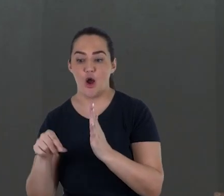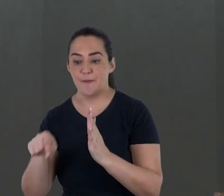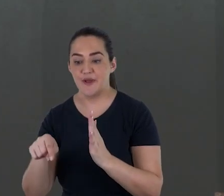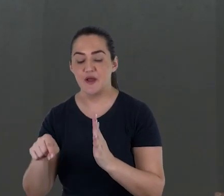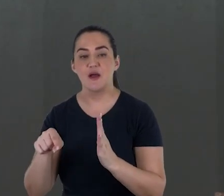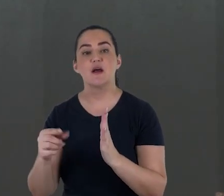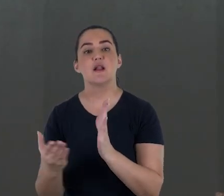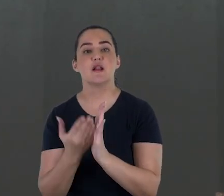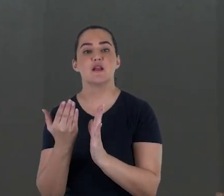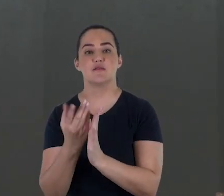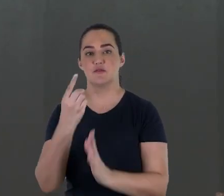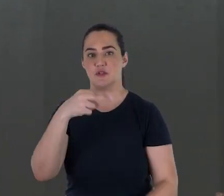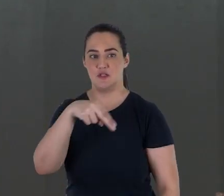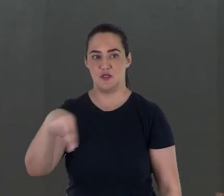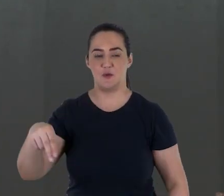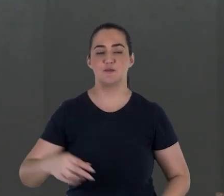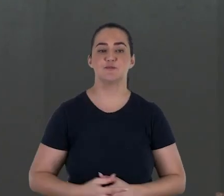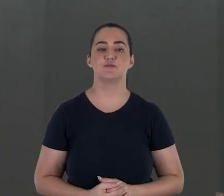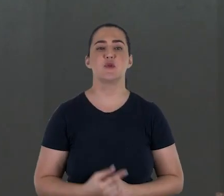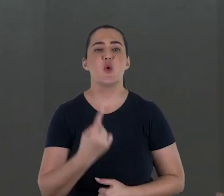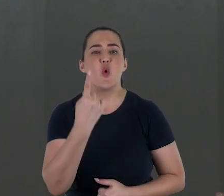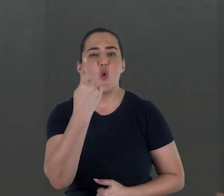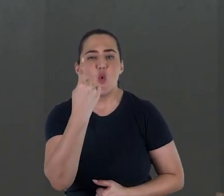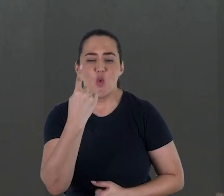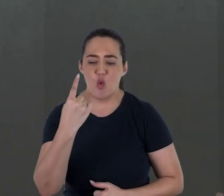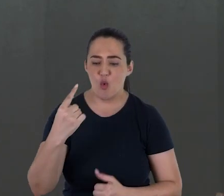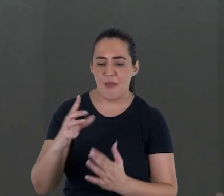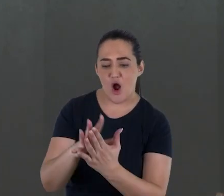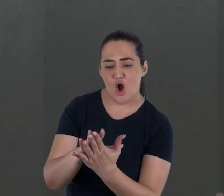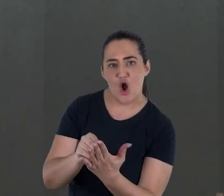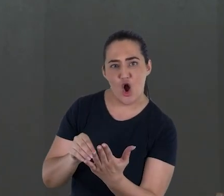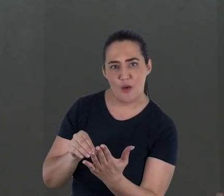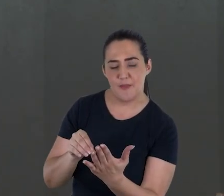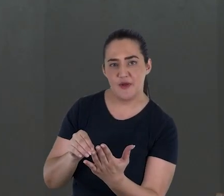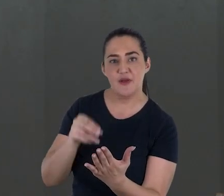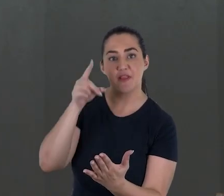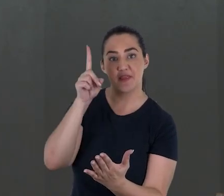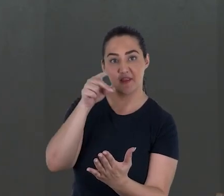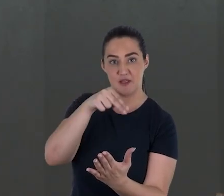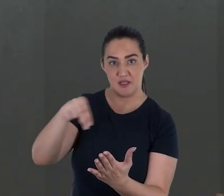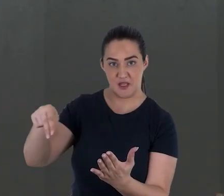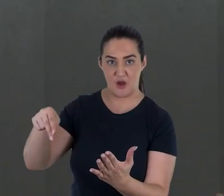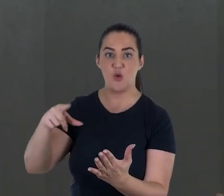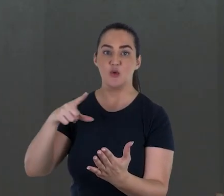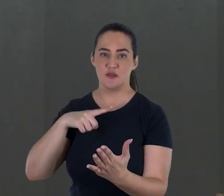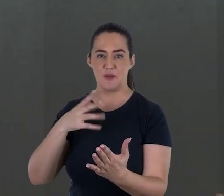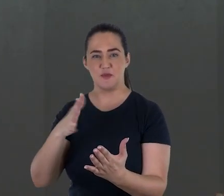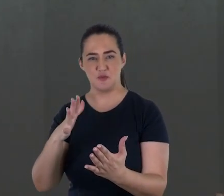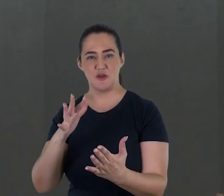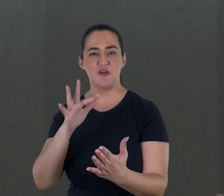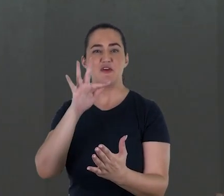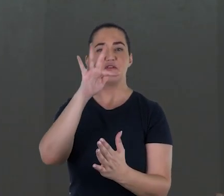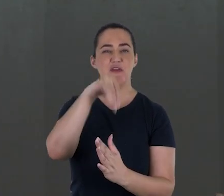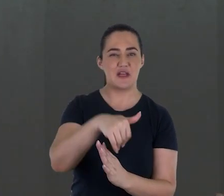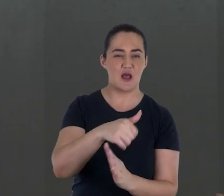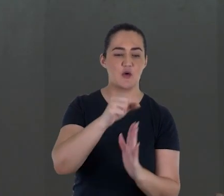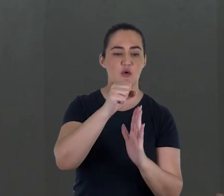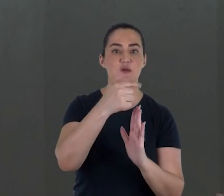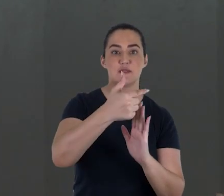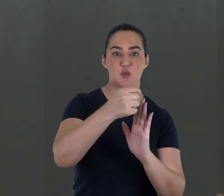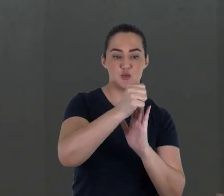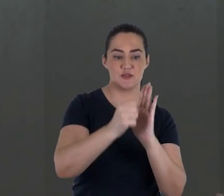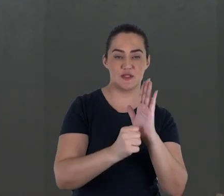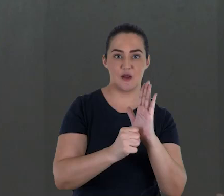Daniel em Qumran. Uma cópia de Daniel está inscrita na escrita do final do segundo século antes de Cristo.